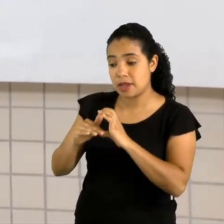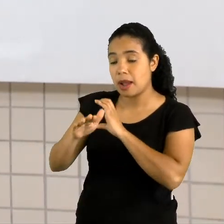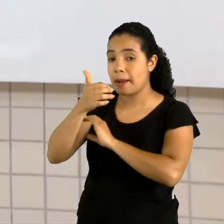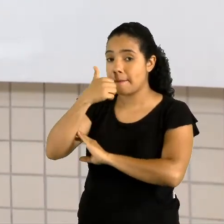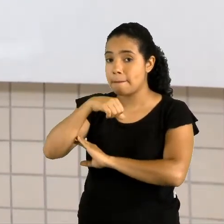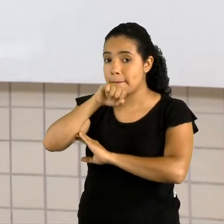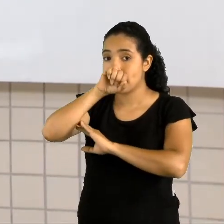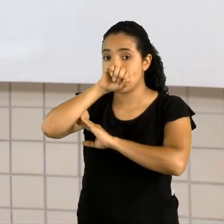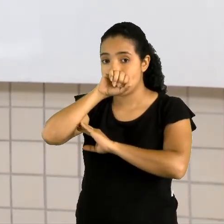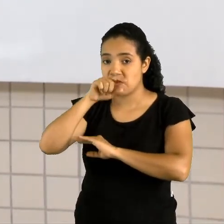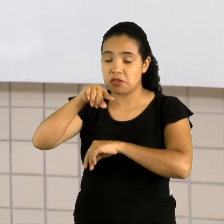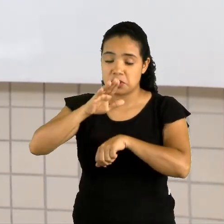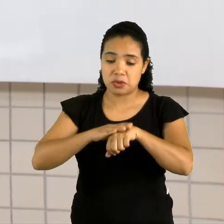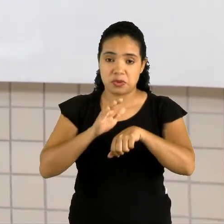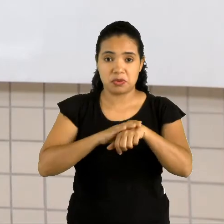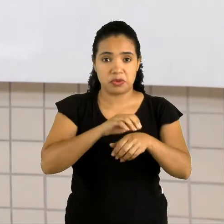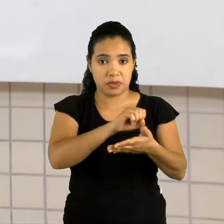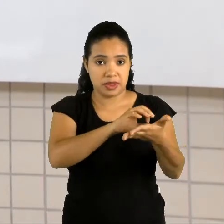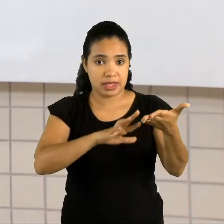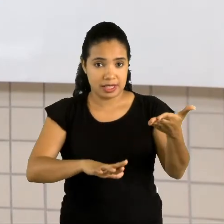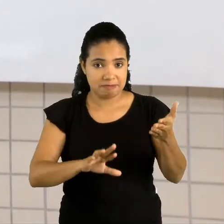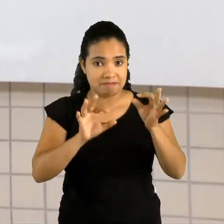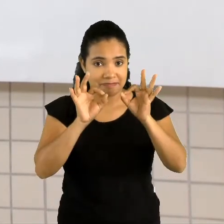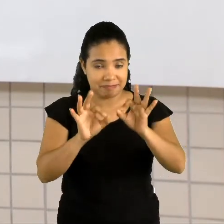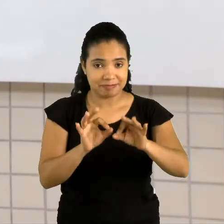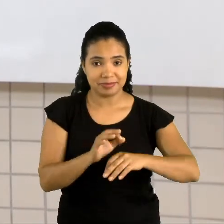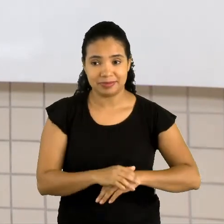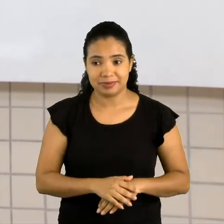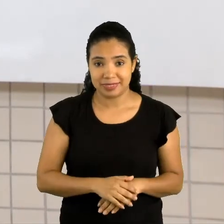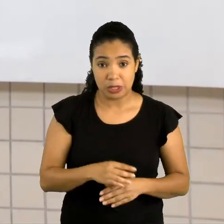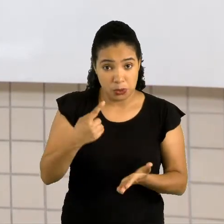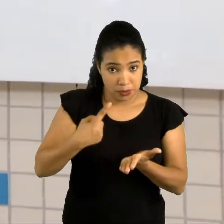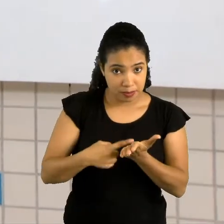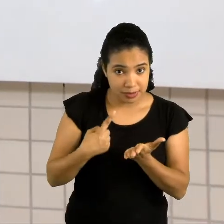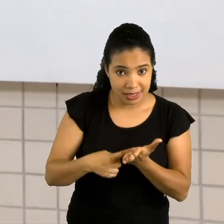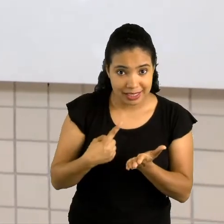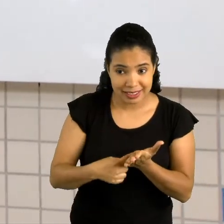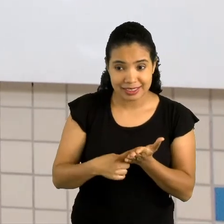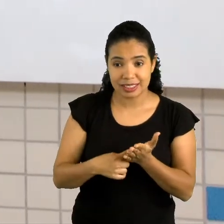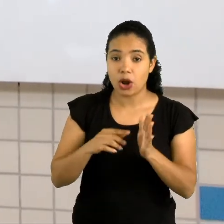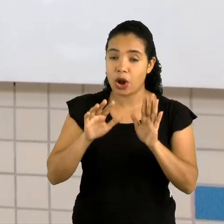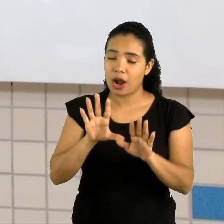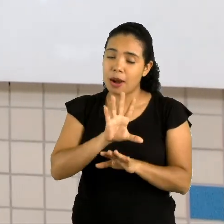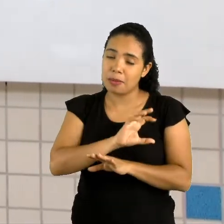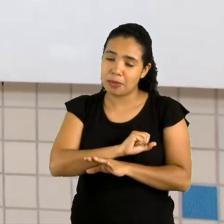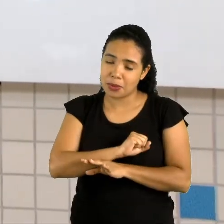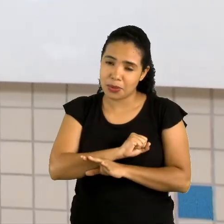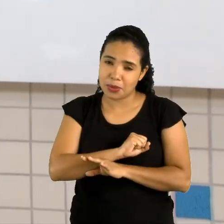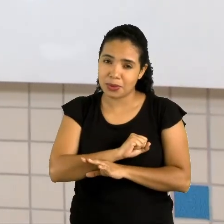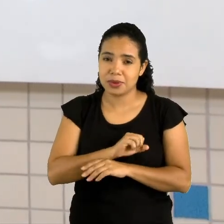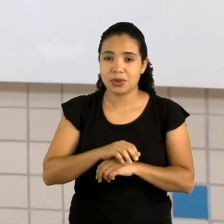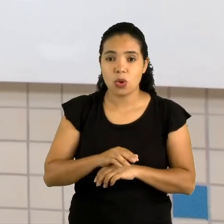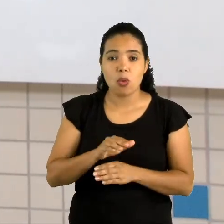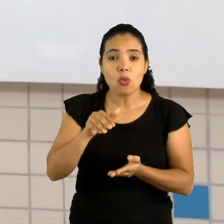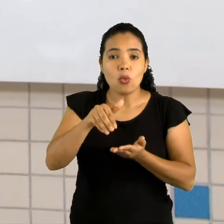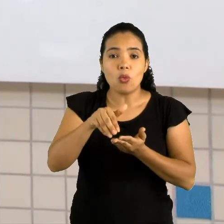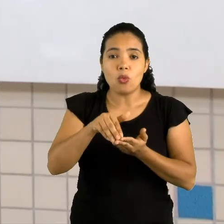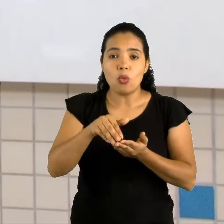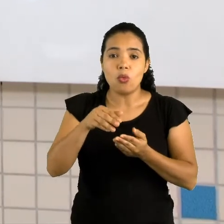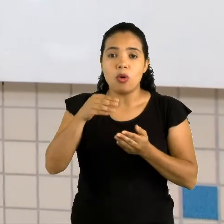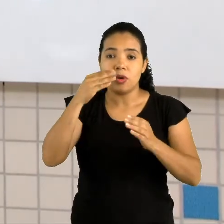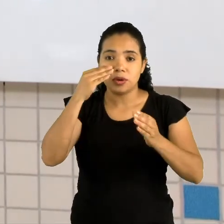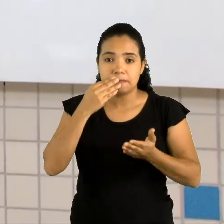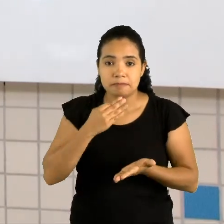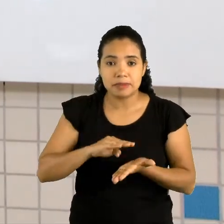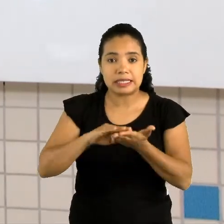falando que você fez aquela atividade. Está combinado assim? Amores, fica aqui o nosso último recado, que é